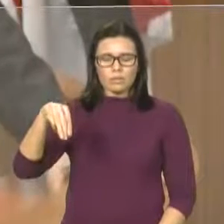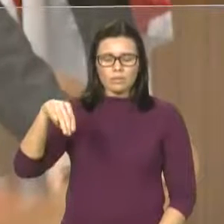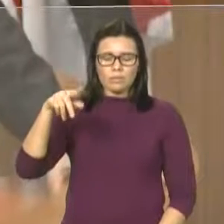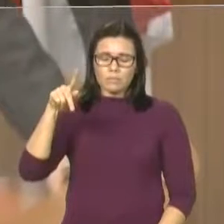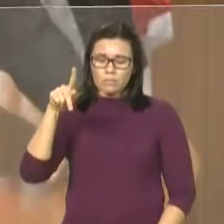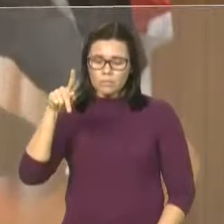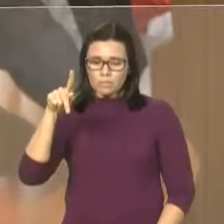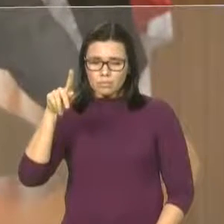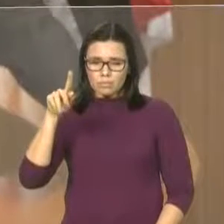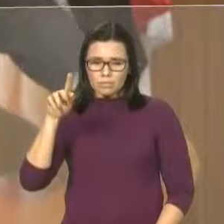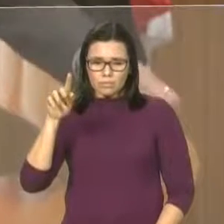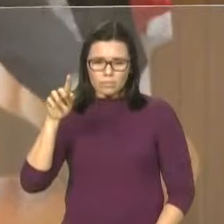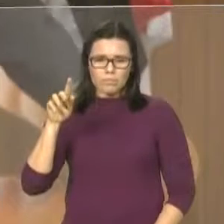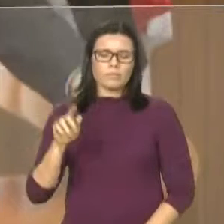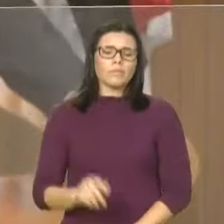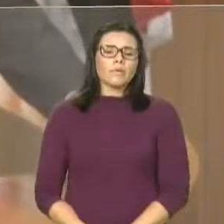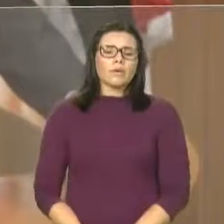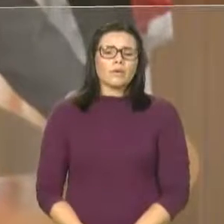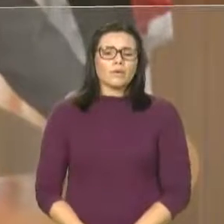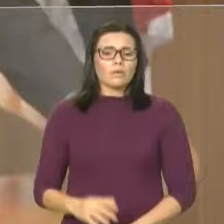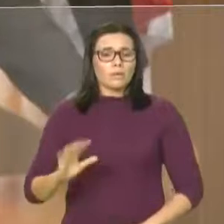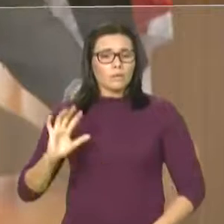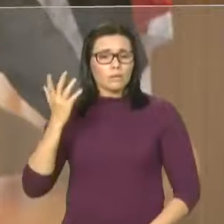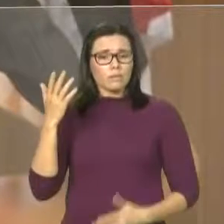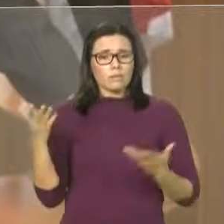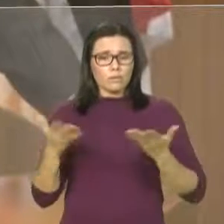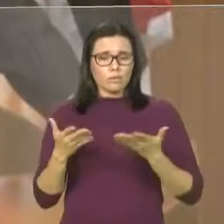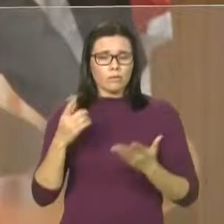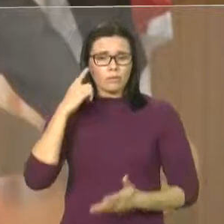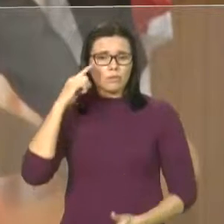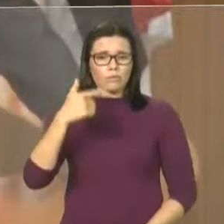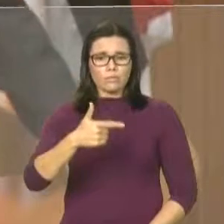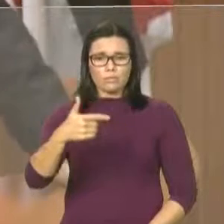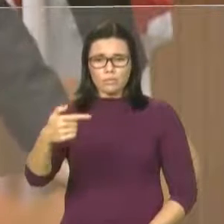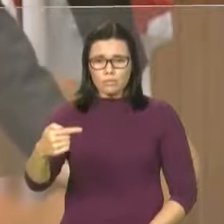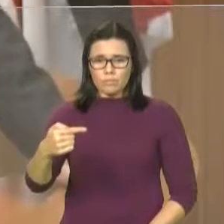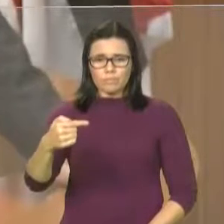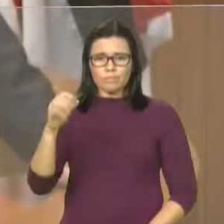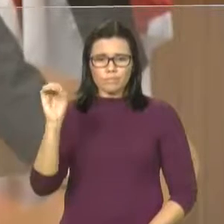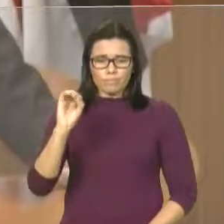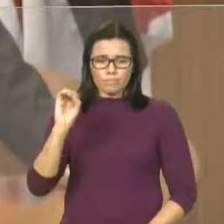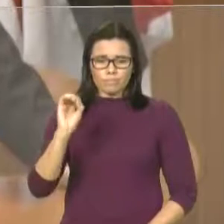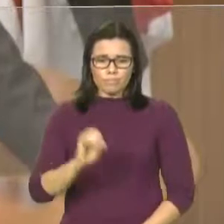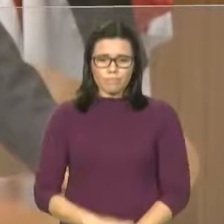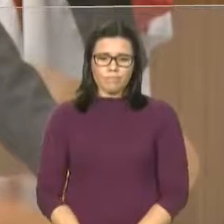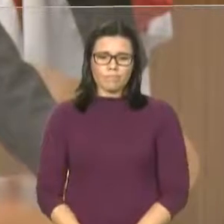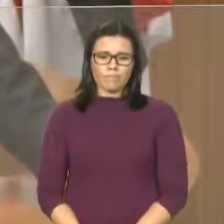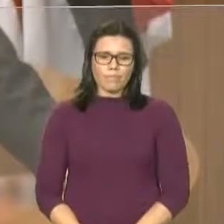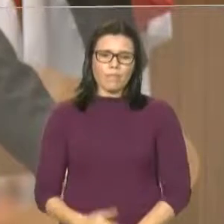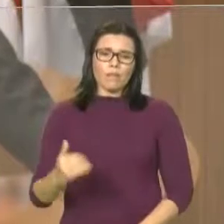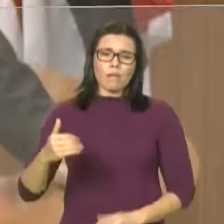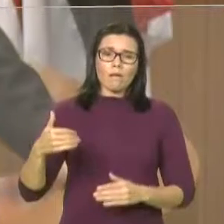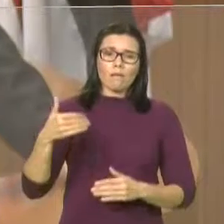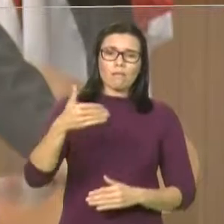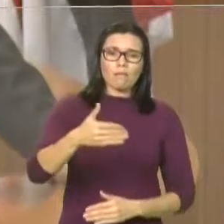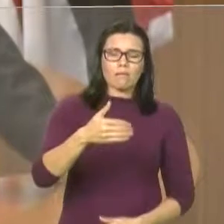acontece agora do dia 27 deste mês de outubro até o dia 5 de novembro.